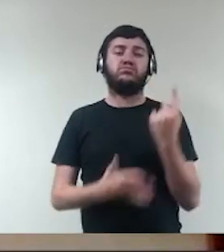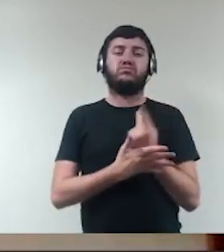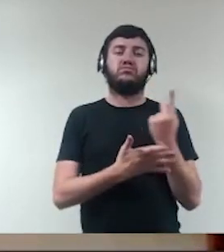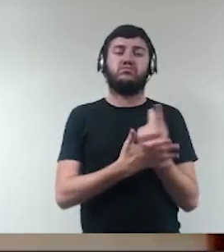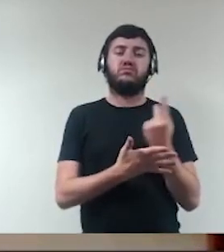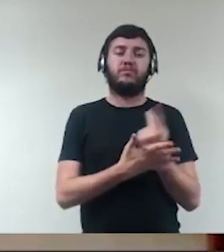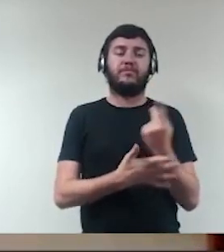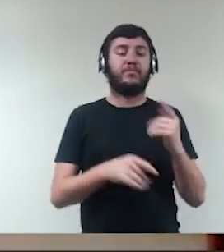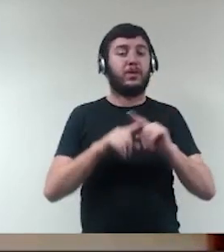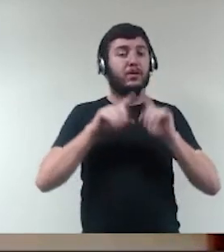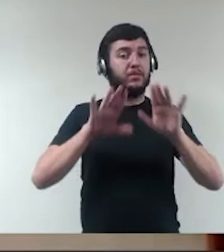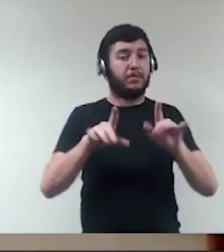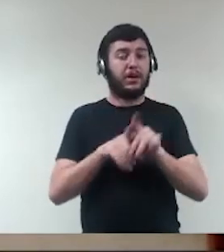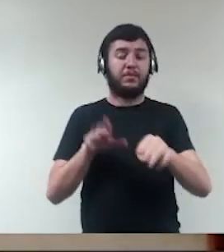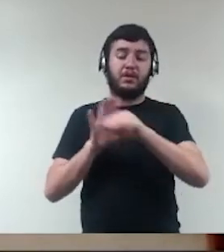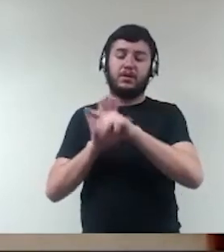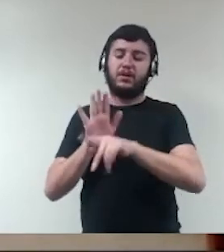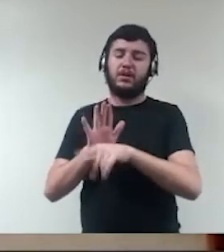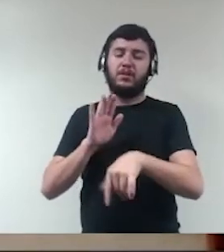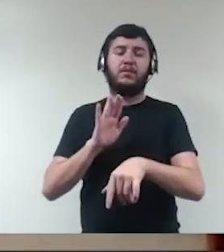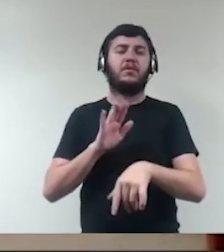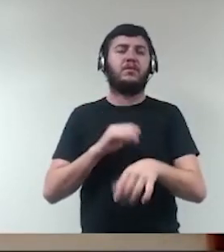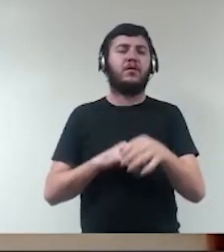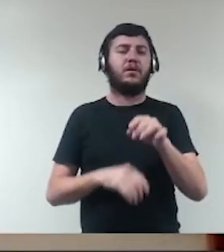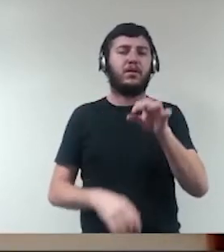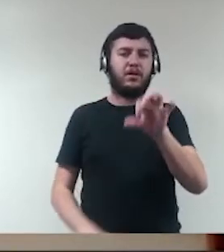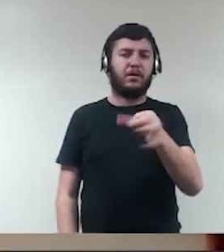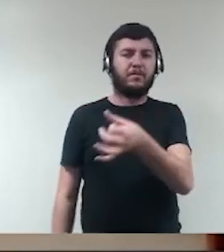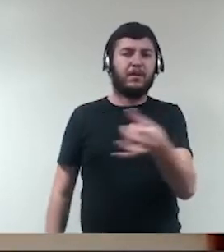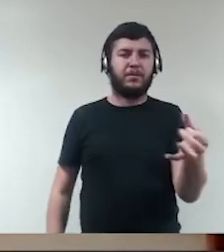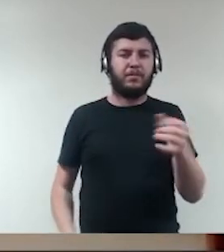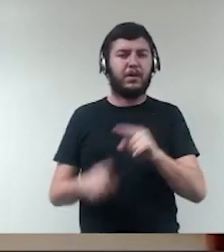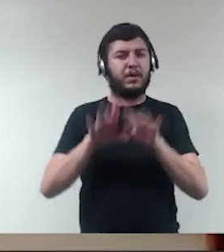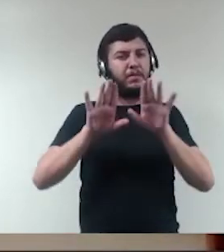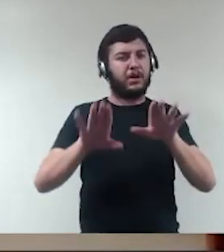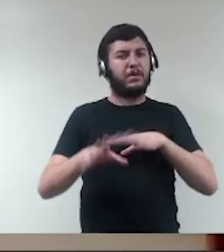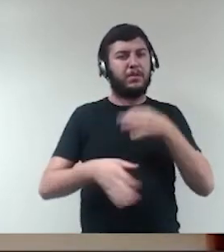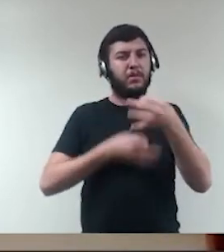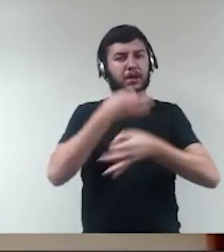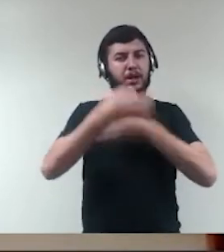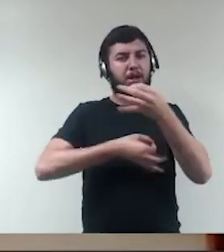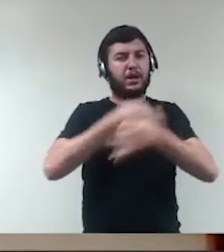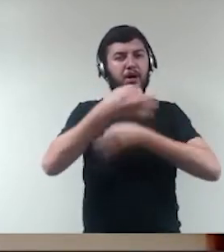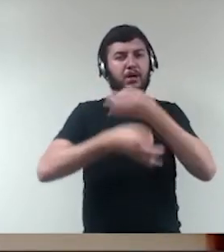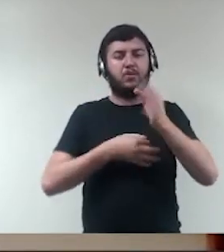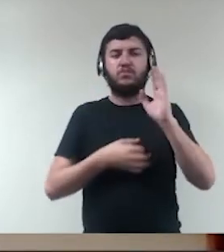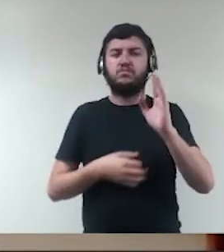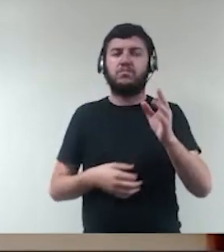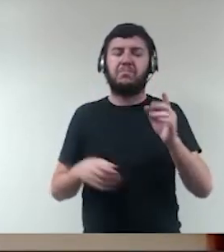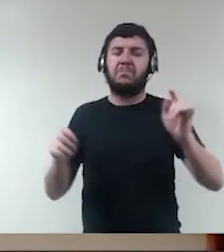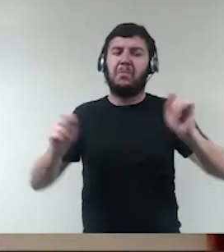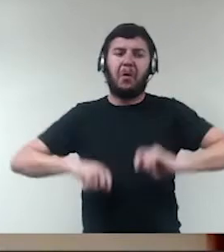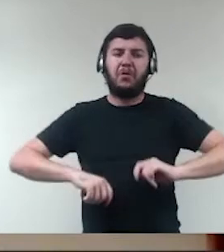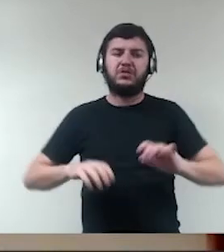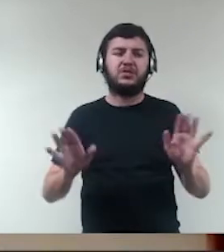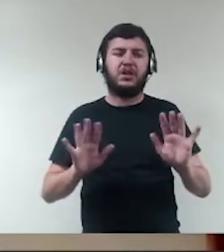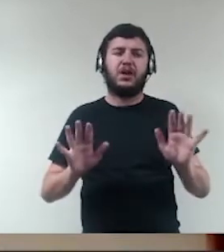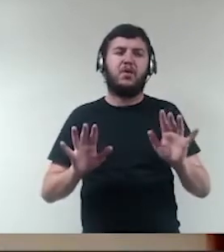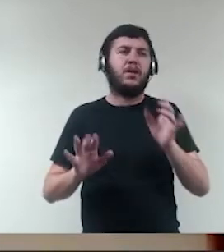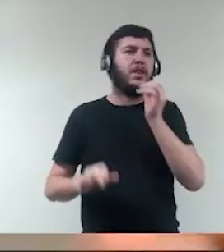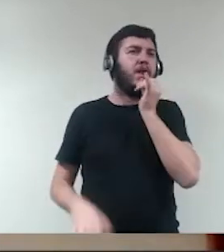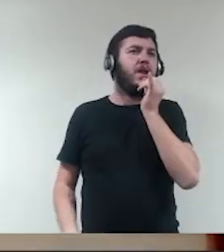provisória 666 na minha opinião ela pode até não ter sido mais